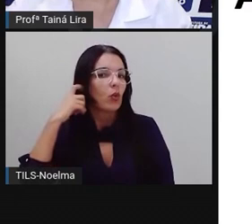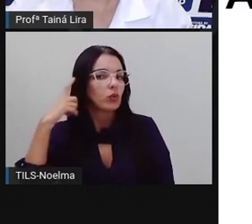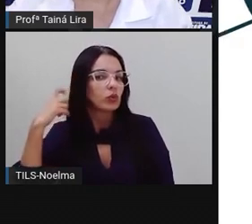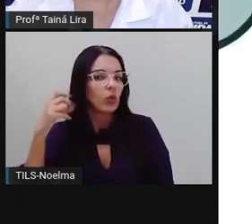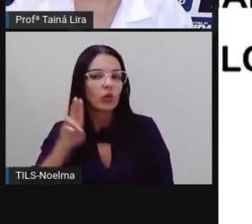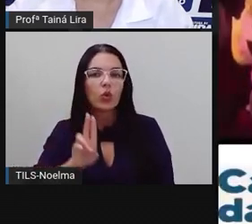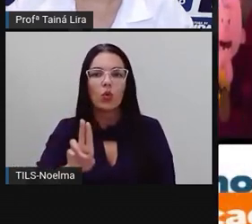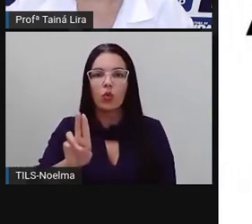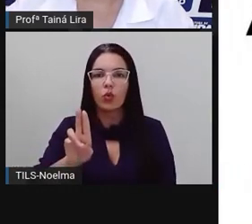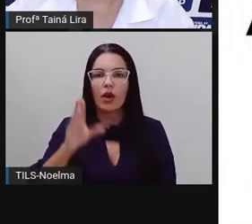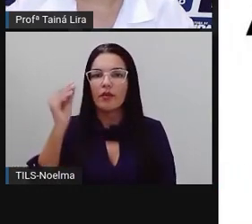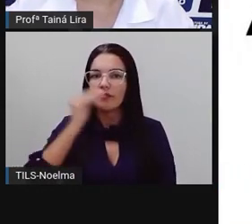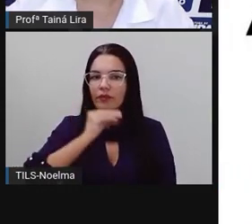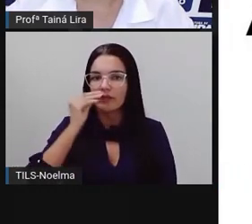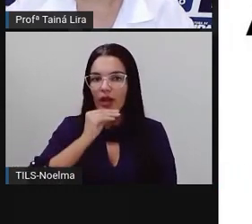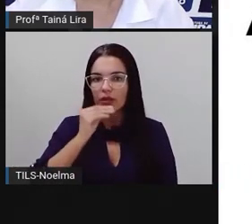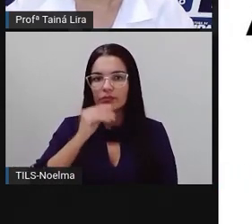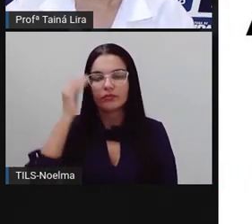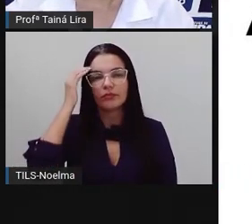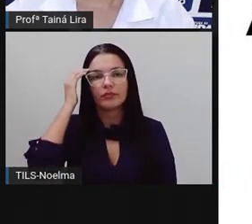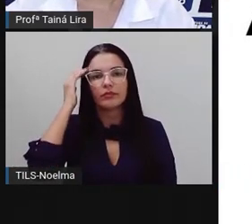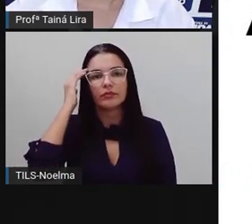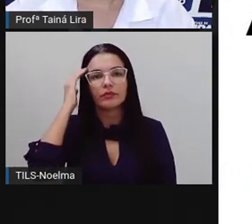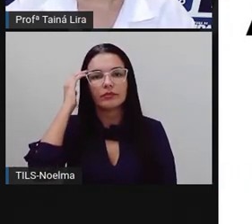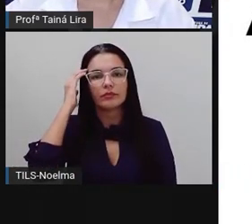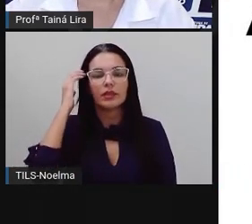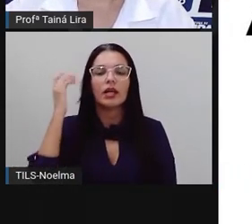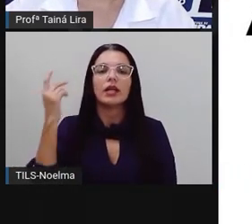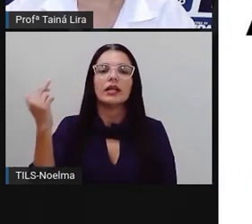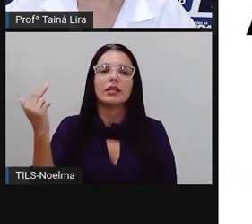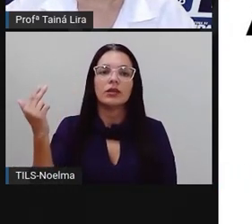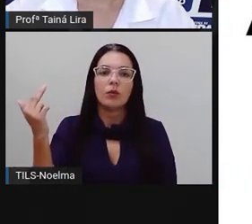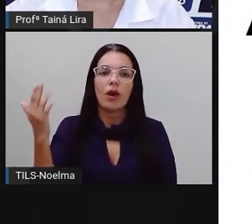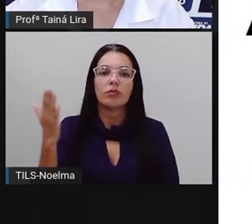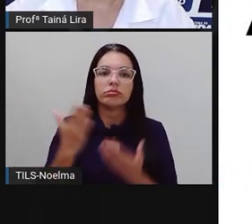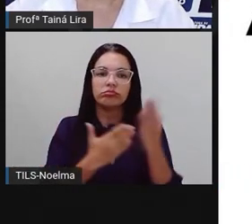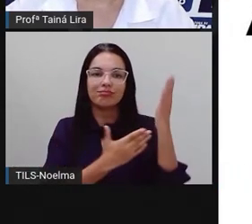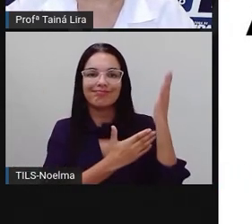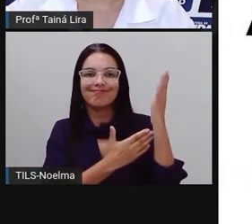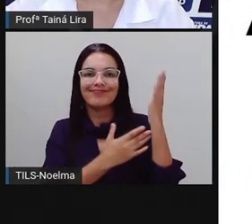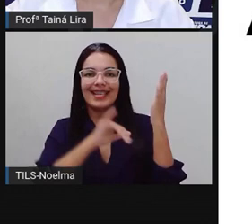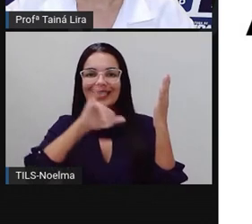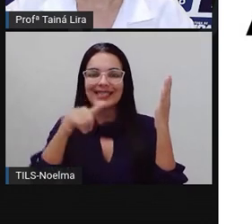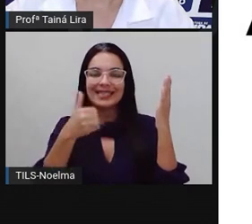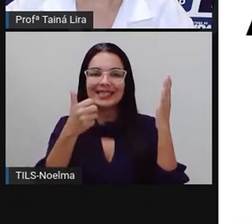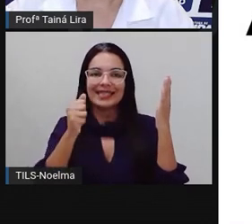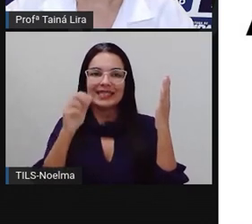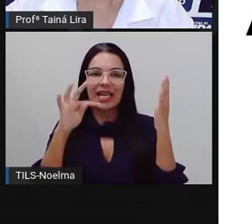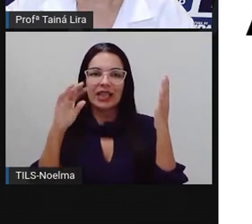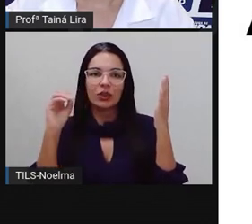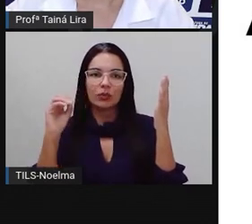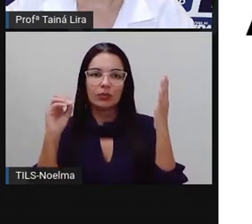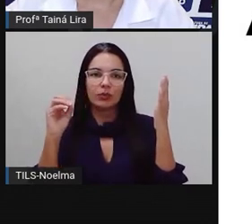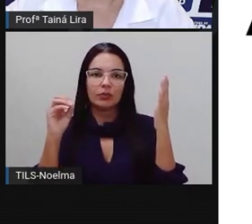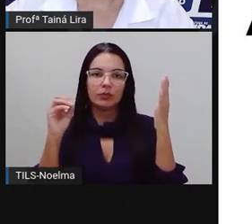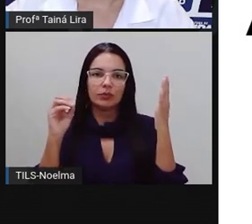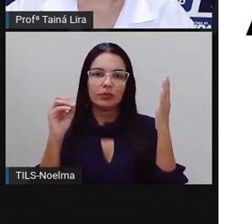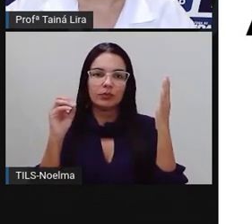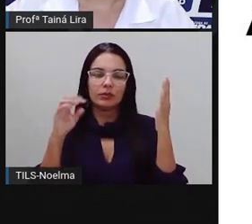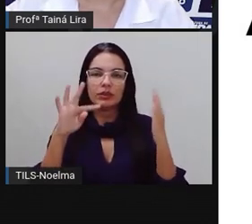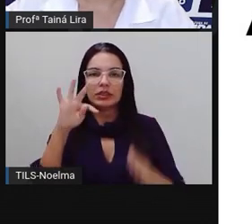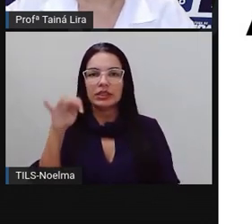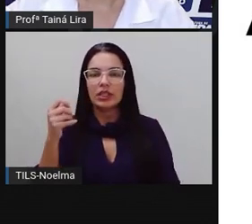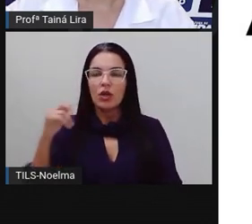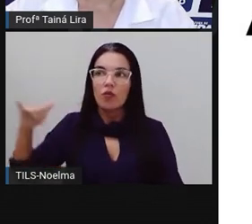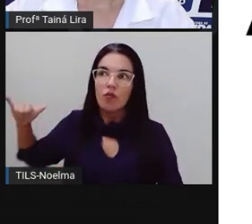é mais fraca, eu escrevi com O. A mesma coisa aqui, ó. Jato. Ó, jato.